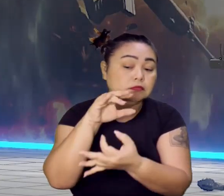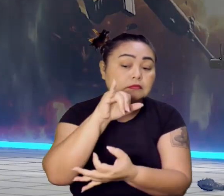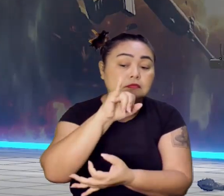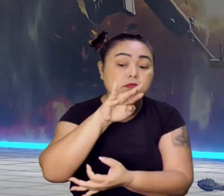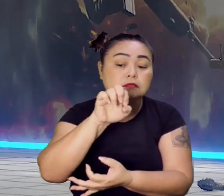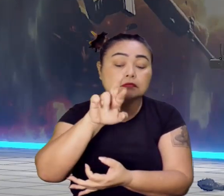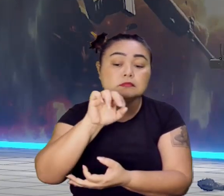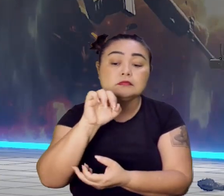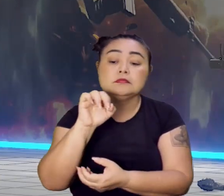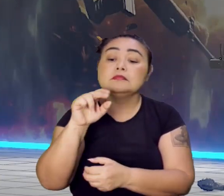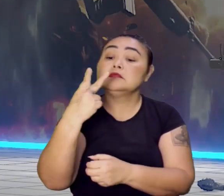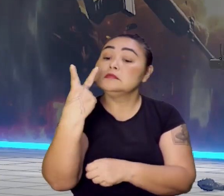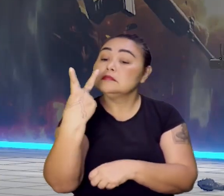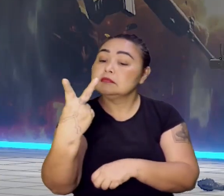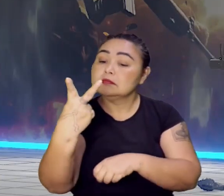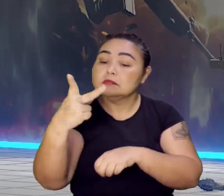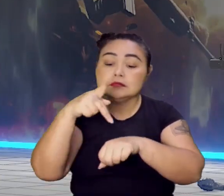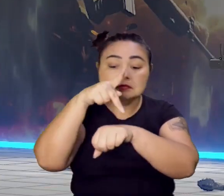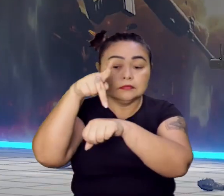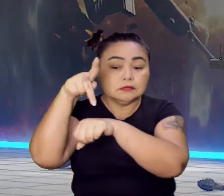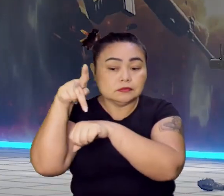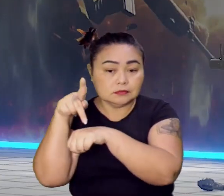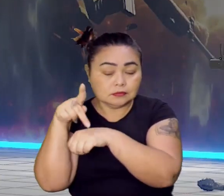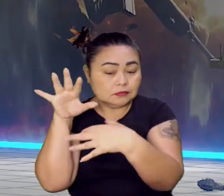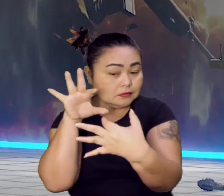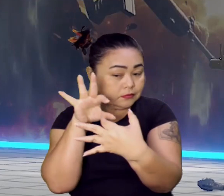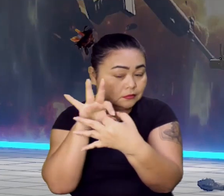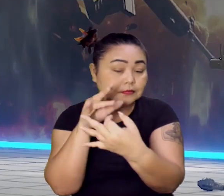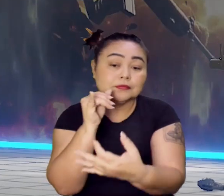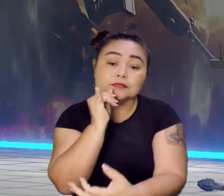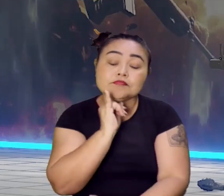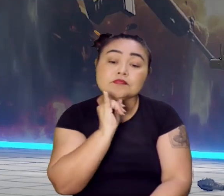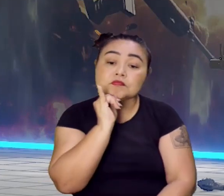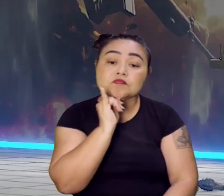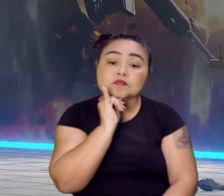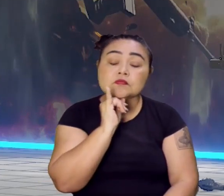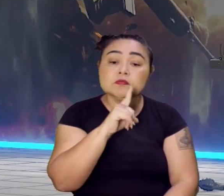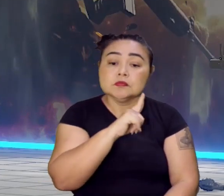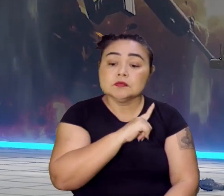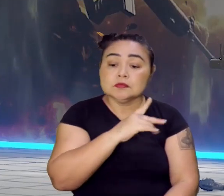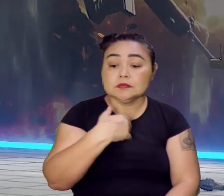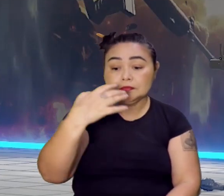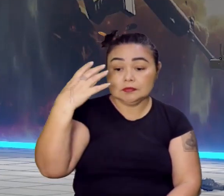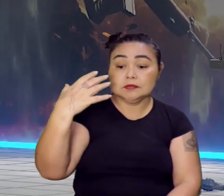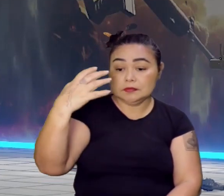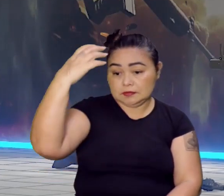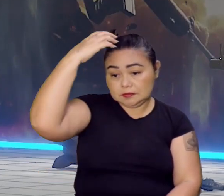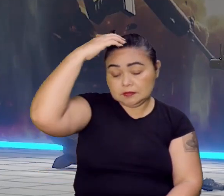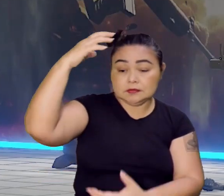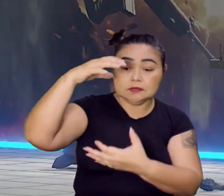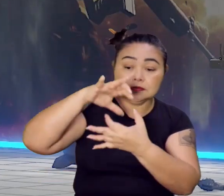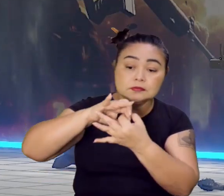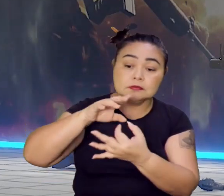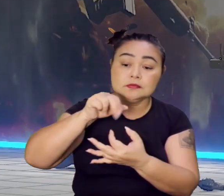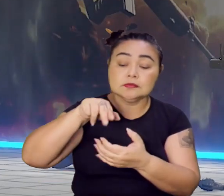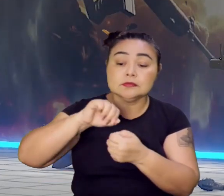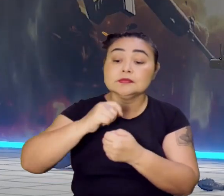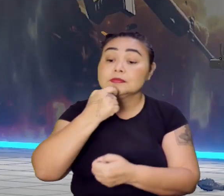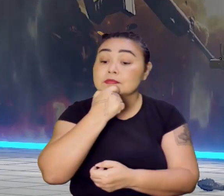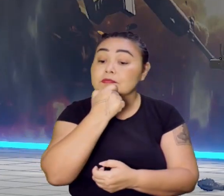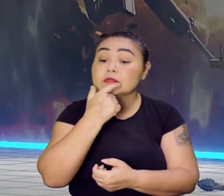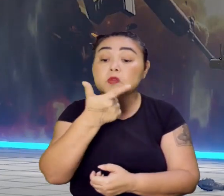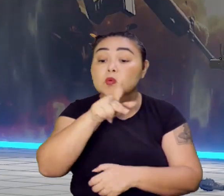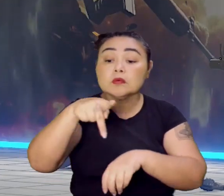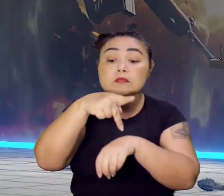nações unidas. Não tem... Dá um exemplo para vocês entenderem. Não tem o Reino Unido que envolve a Inglaterra e outros países?